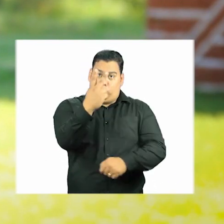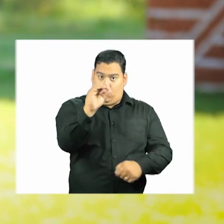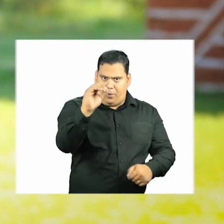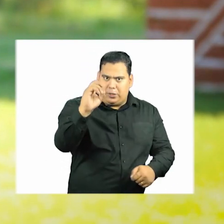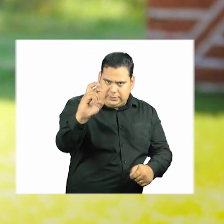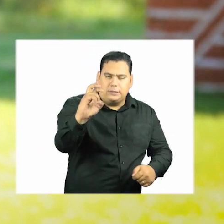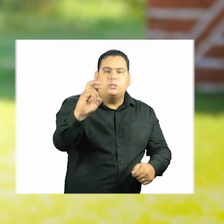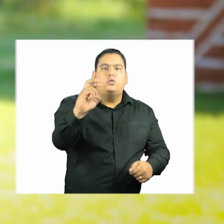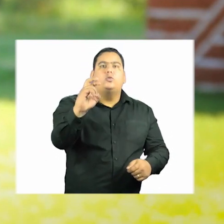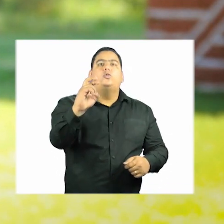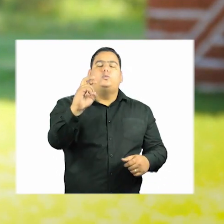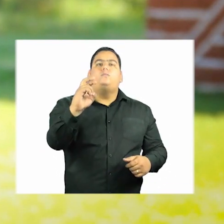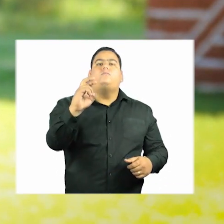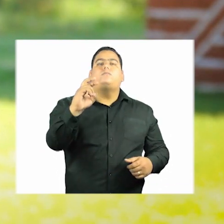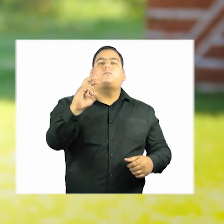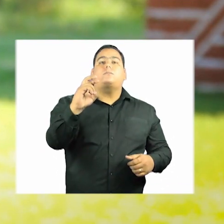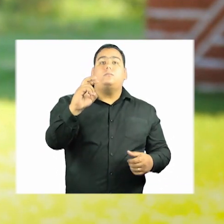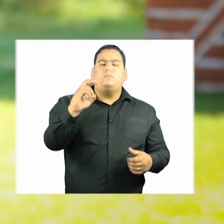em 2005,